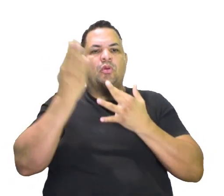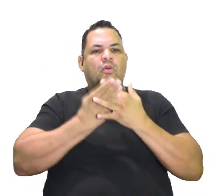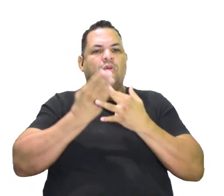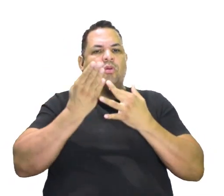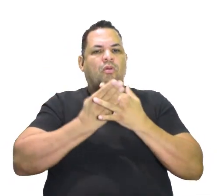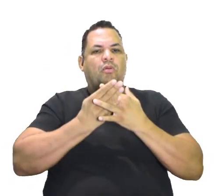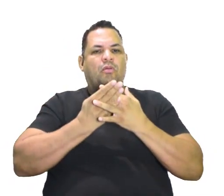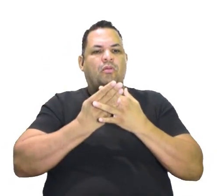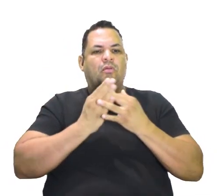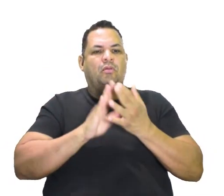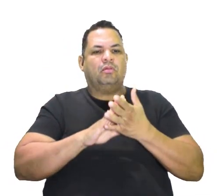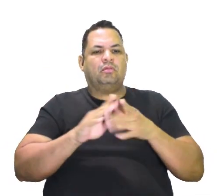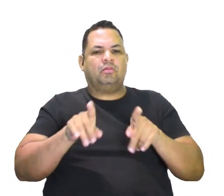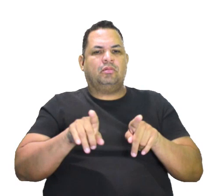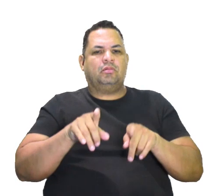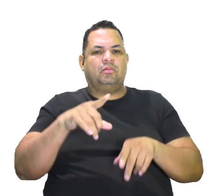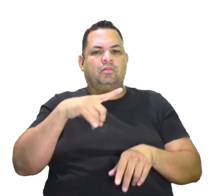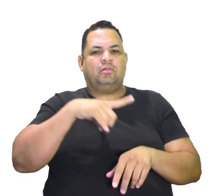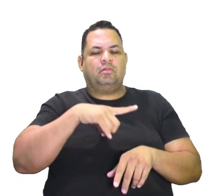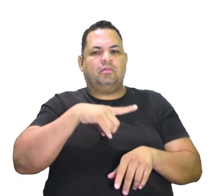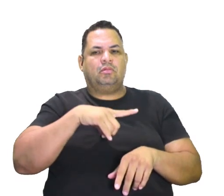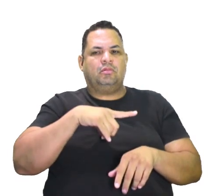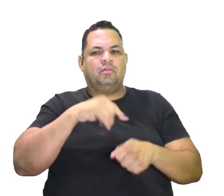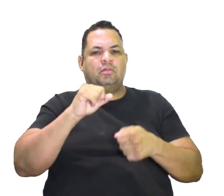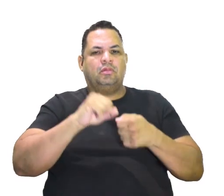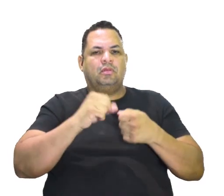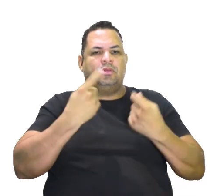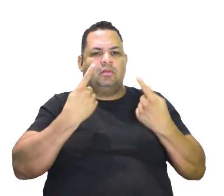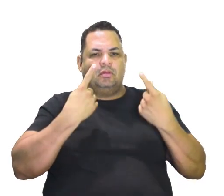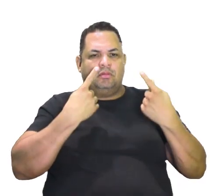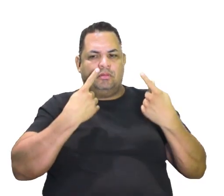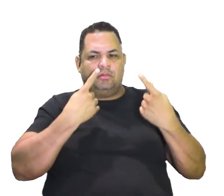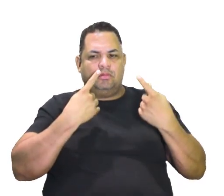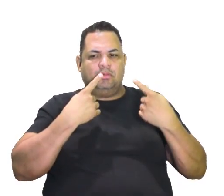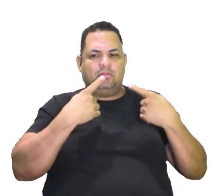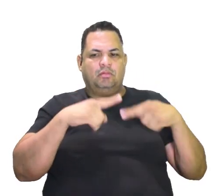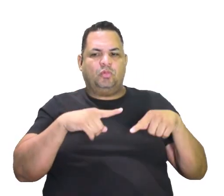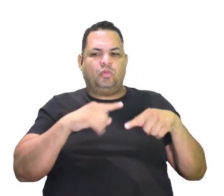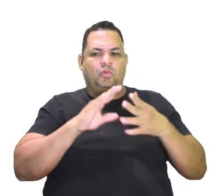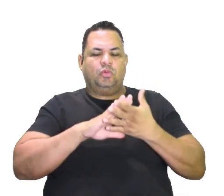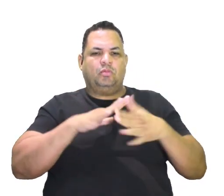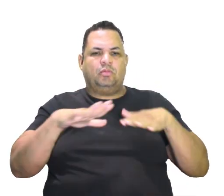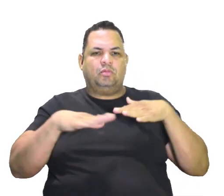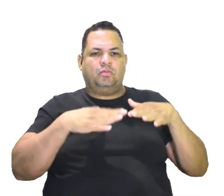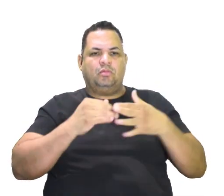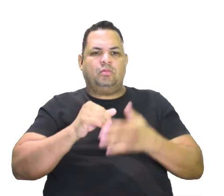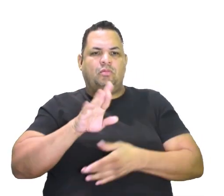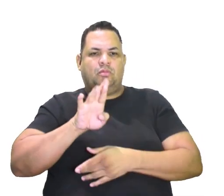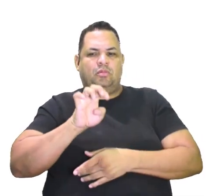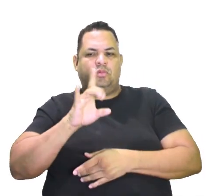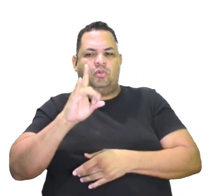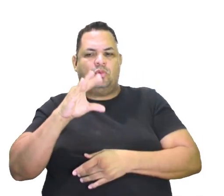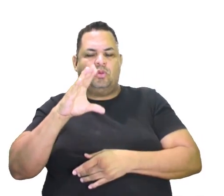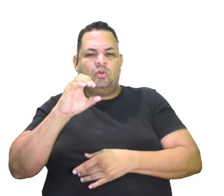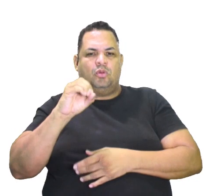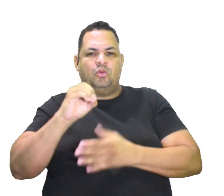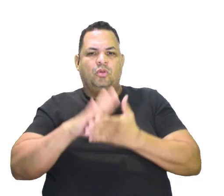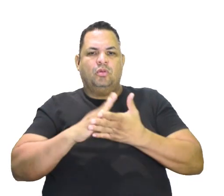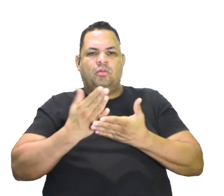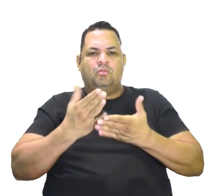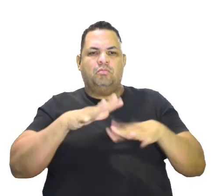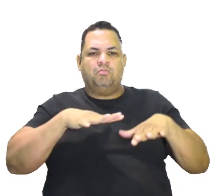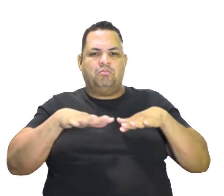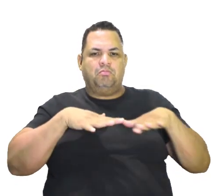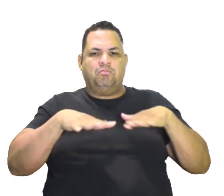rococó. Então, ele está aqui fazendo uma crítica ao movimento rococó, dizendo que é um movimento que